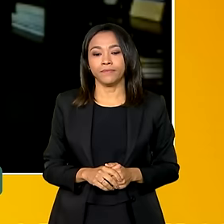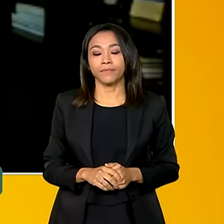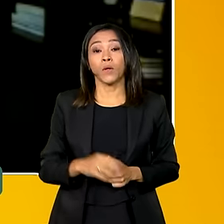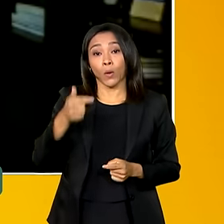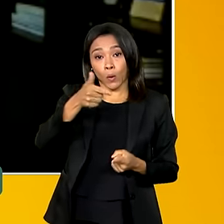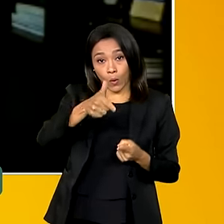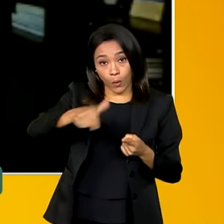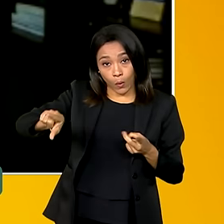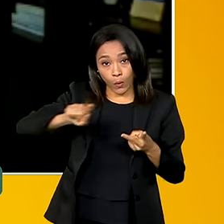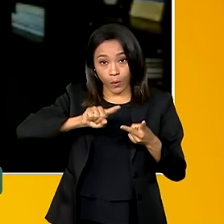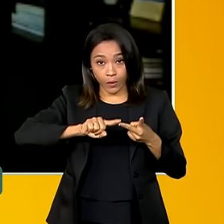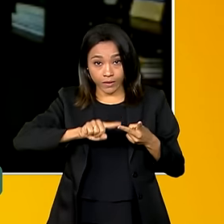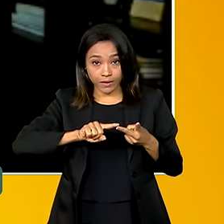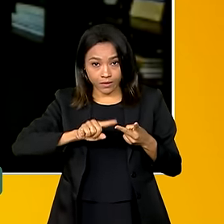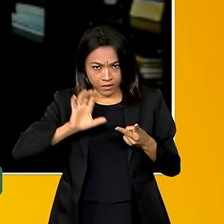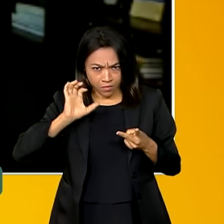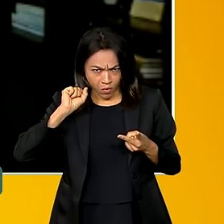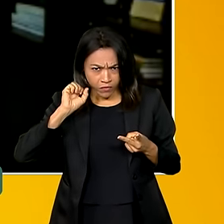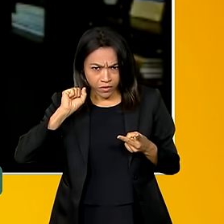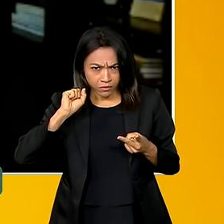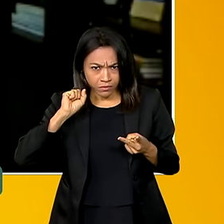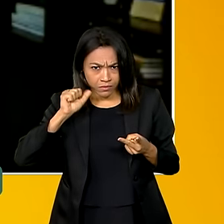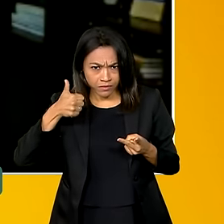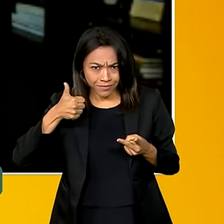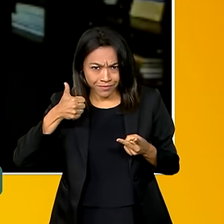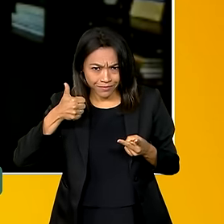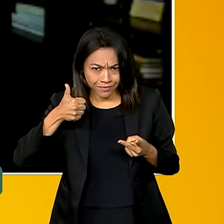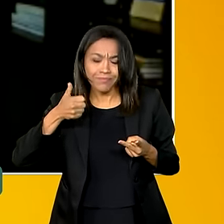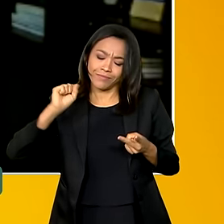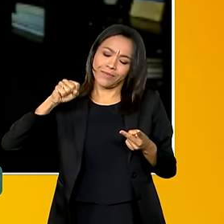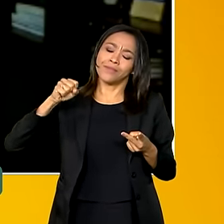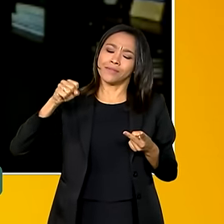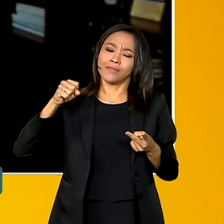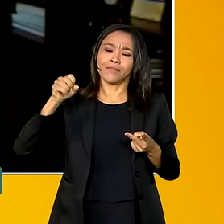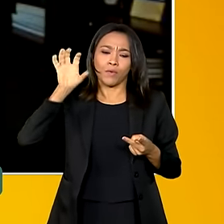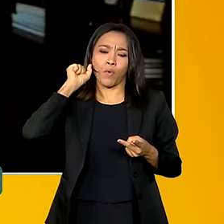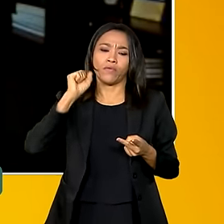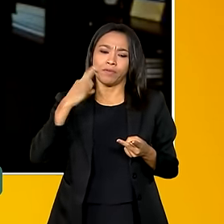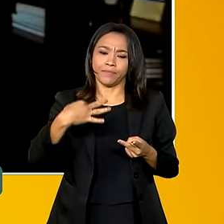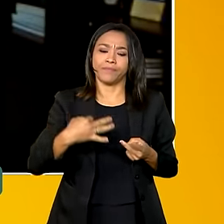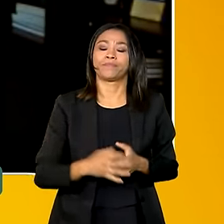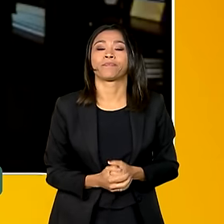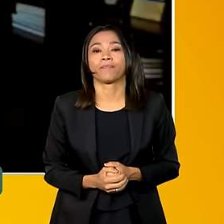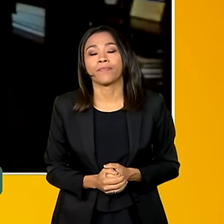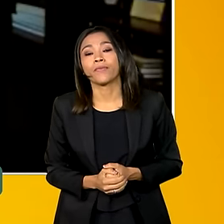Outra, está de me ouvir ainda? Sim, está perfeitamente, estamos ouvindo.